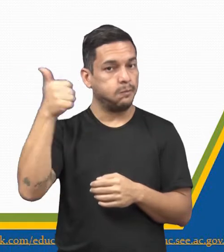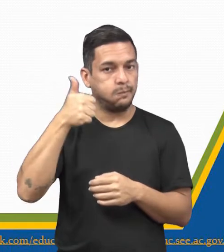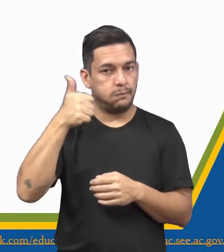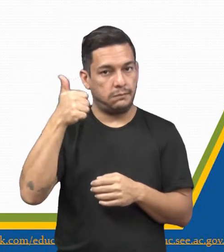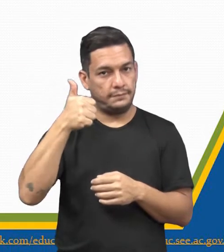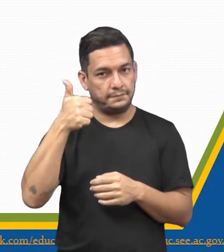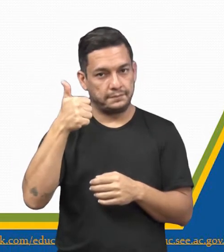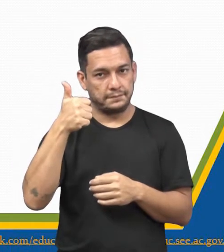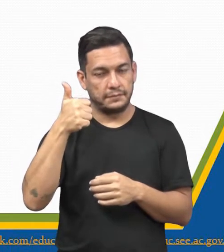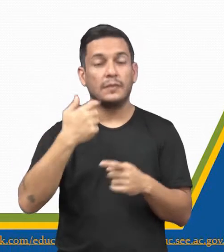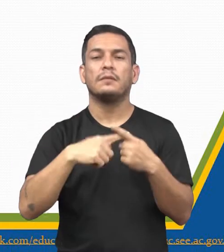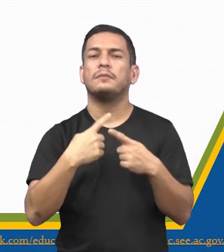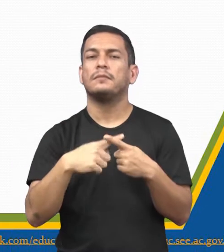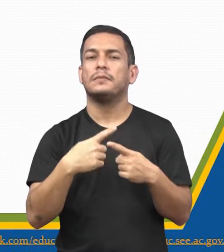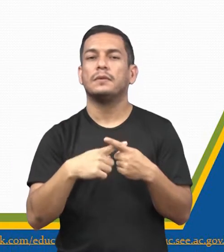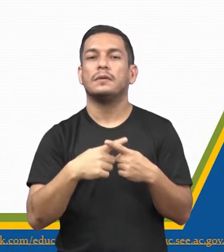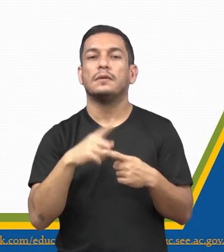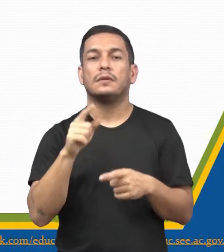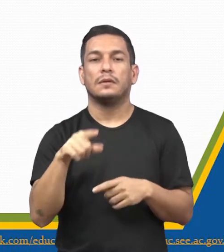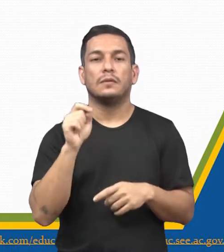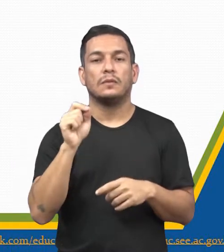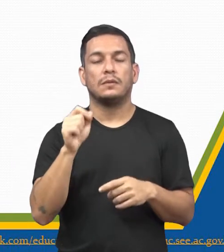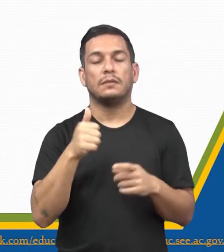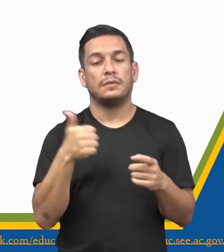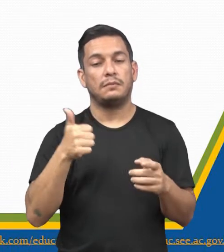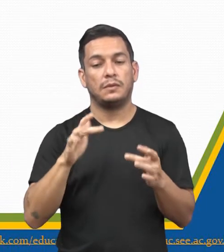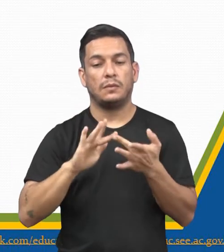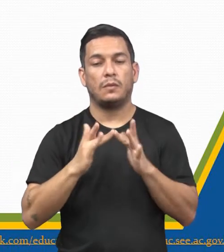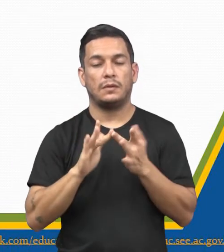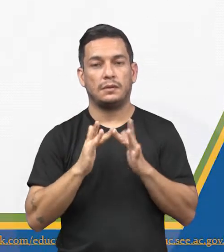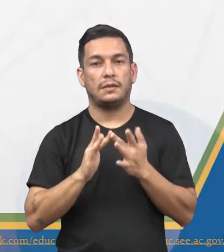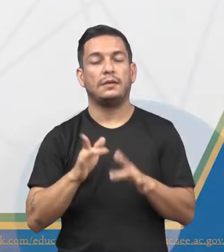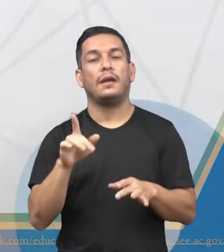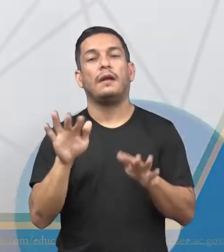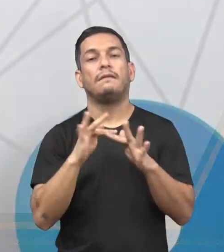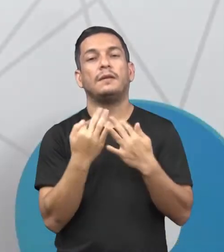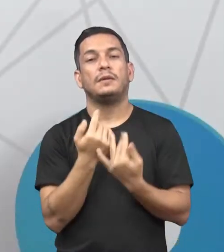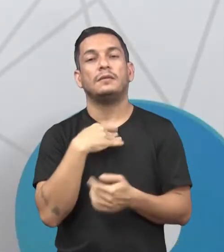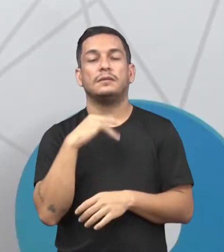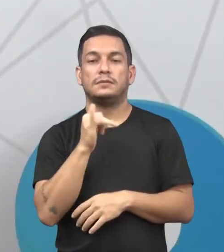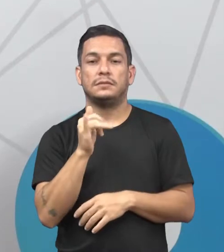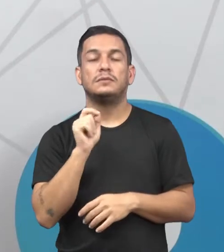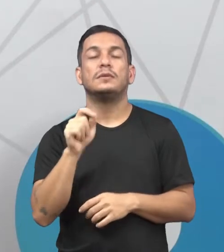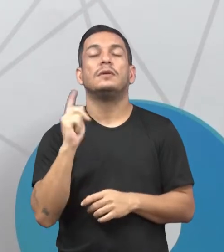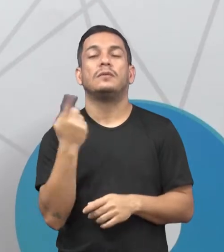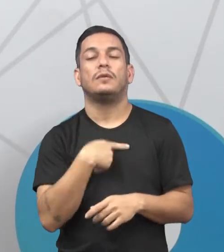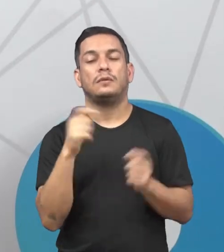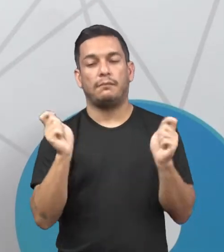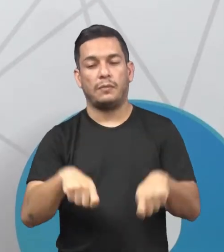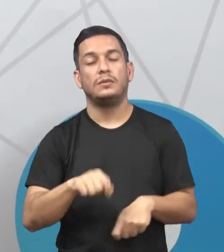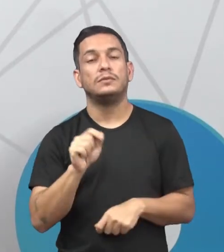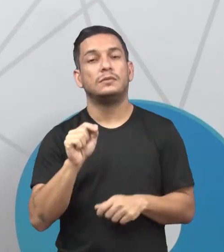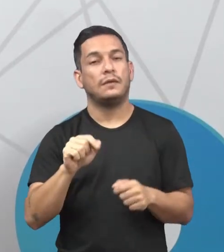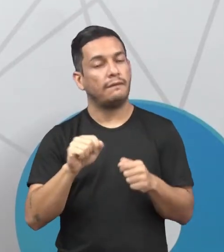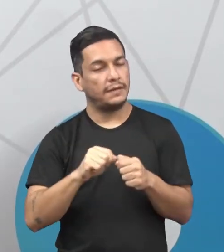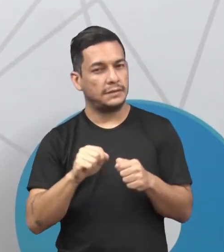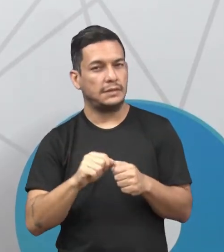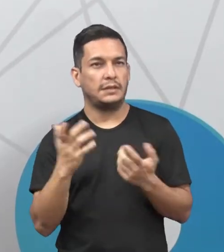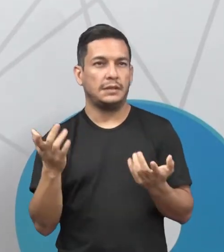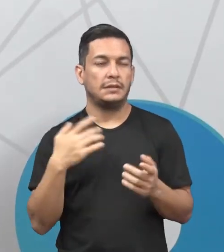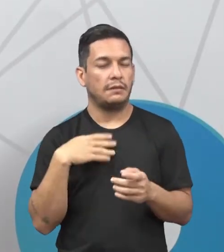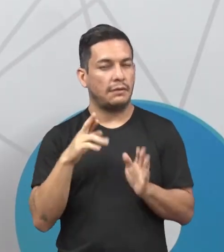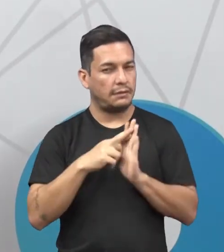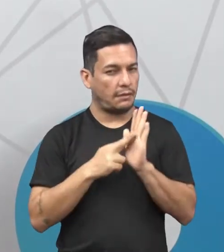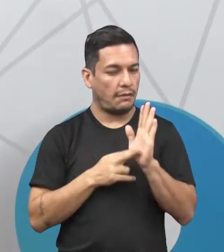lugar, porque ela é o nosso primeiro contato, é a família que nos diz o que nós podemos ou não fazer,